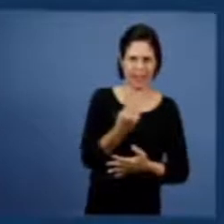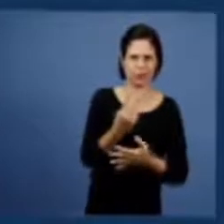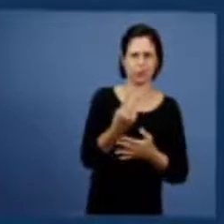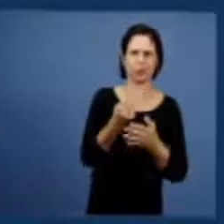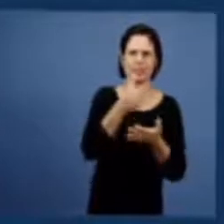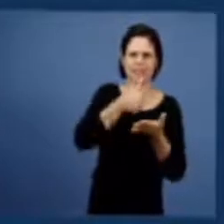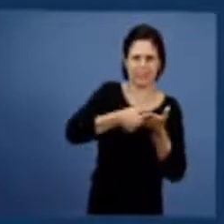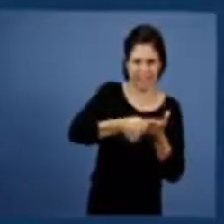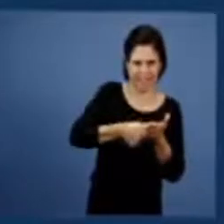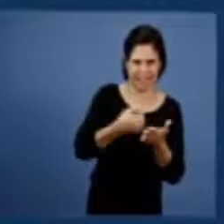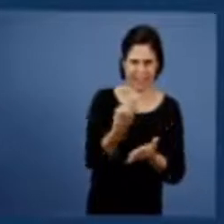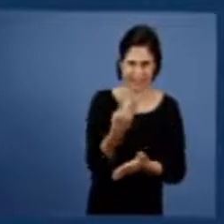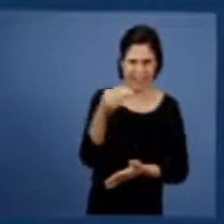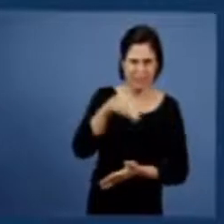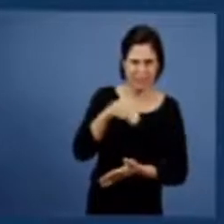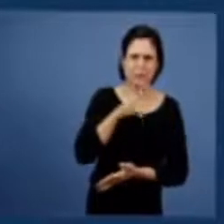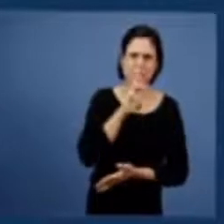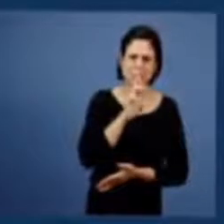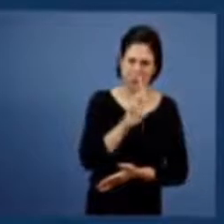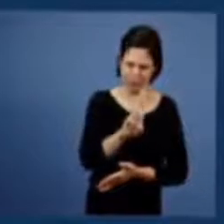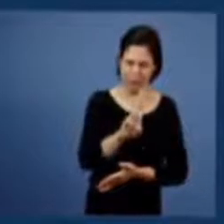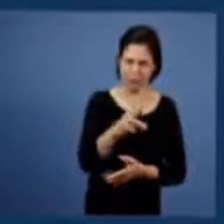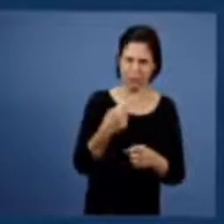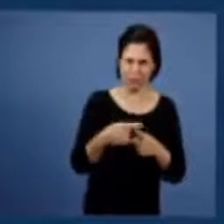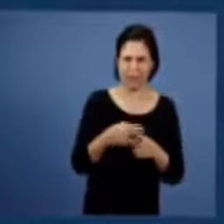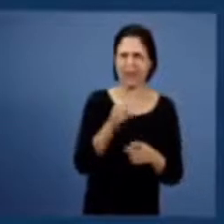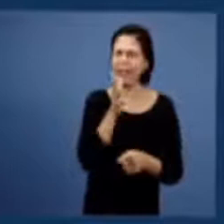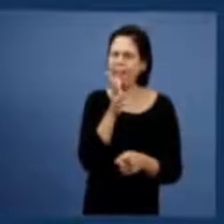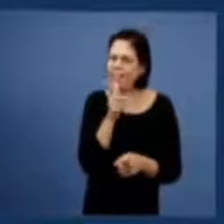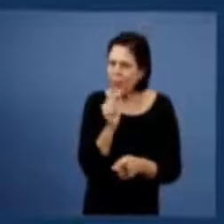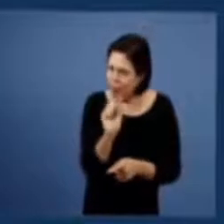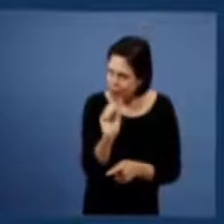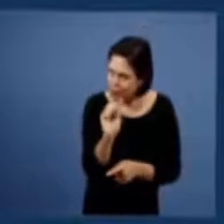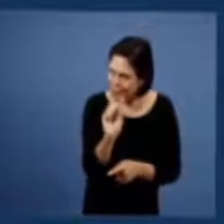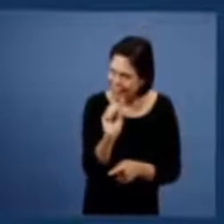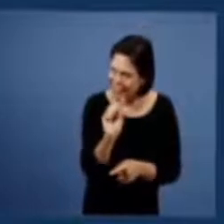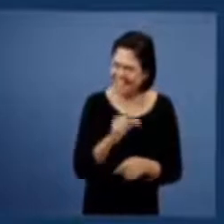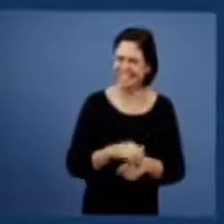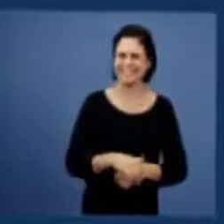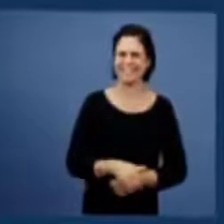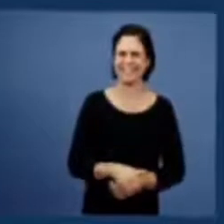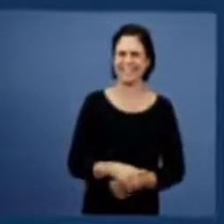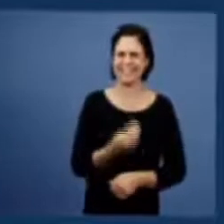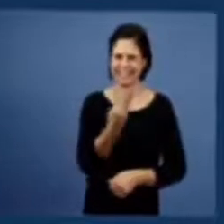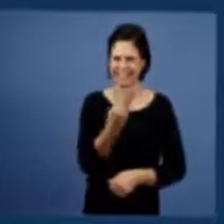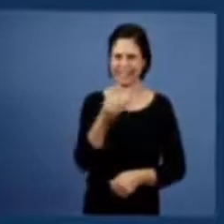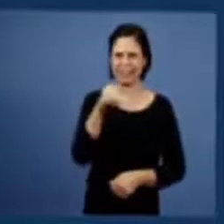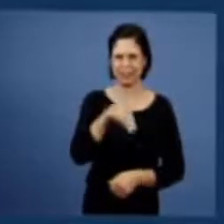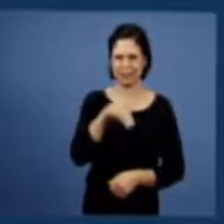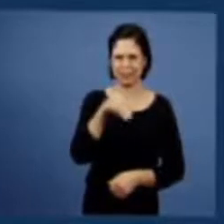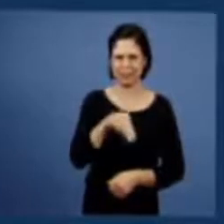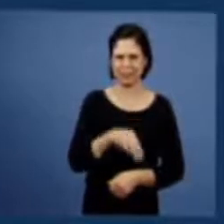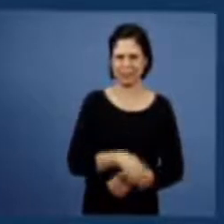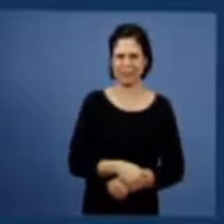para responder essa pergunta porque essa vai exigir um pouquinho mais de tempo três minutos